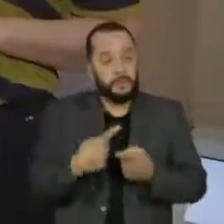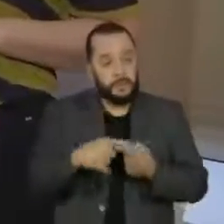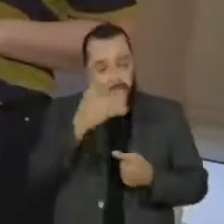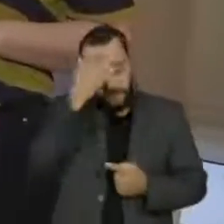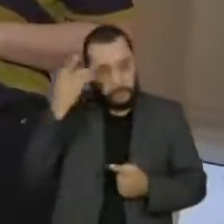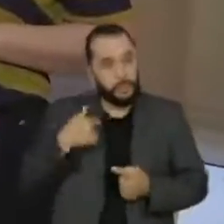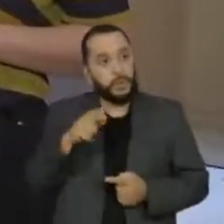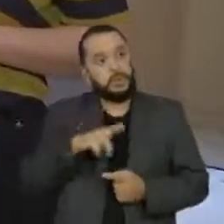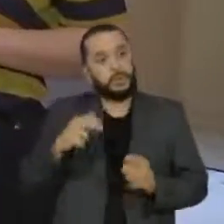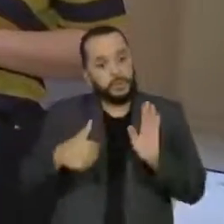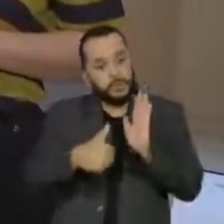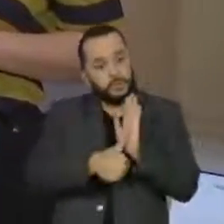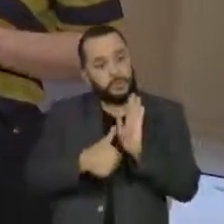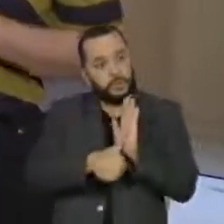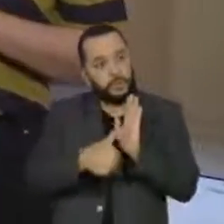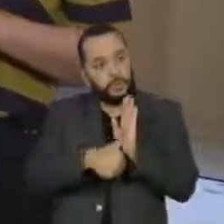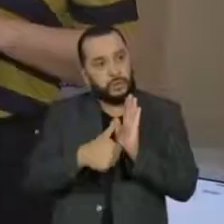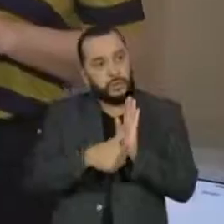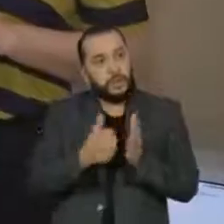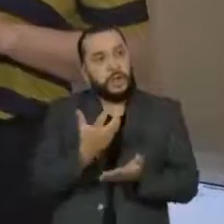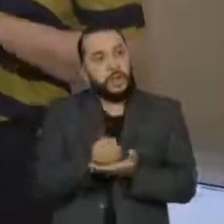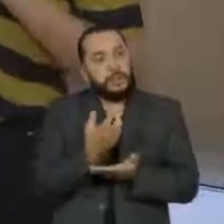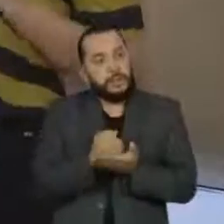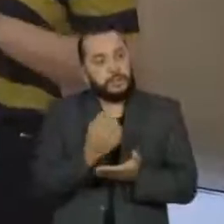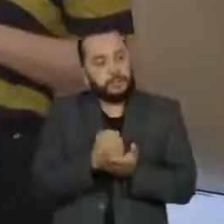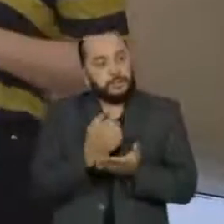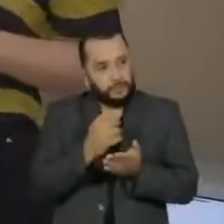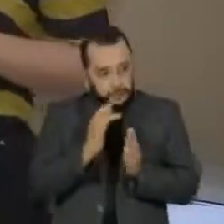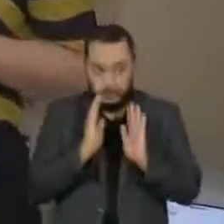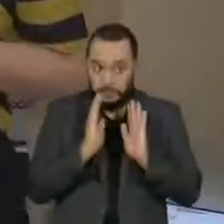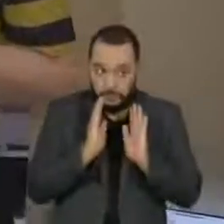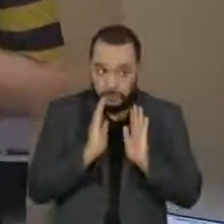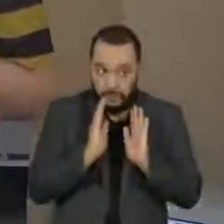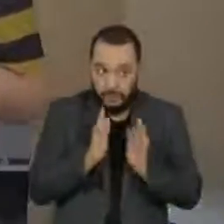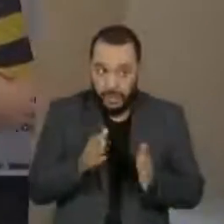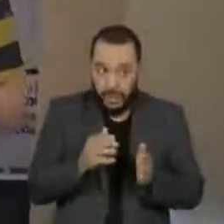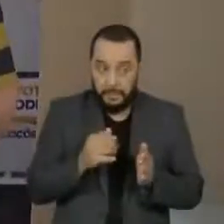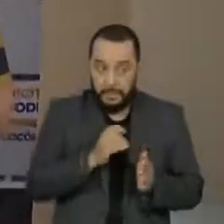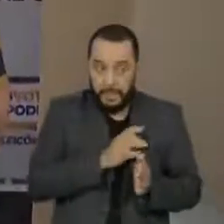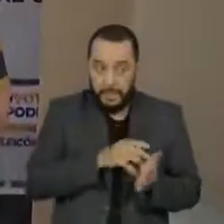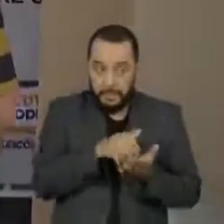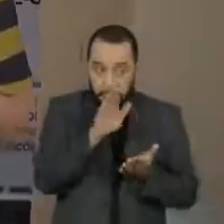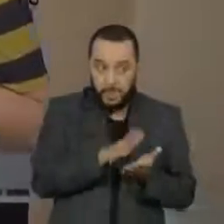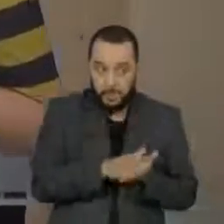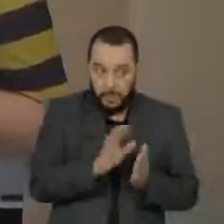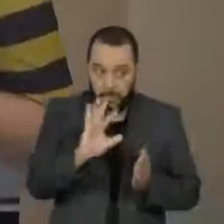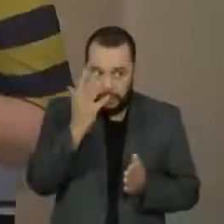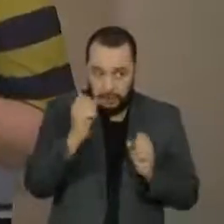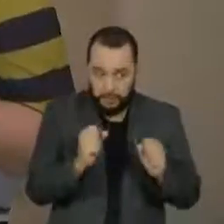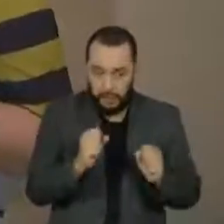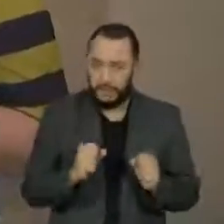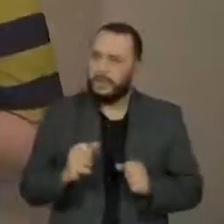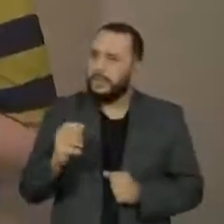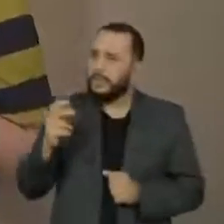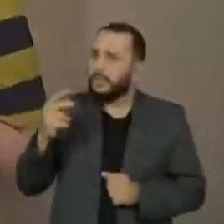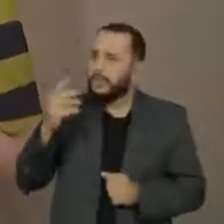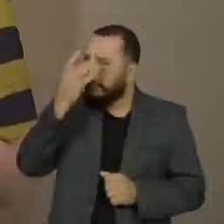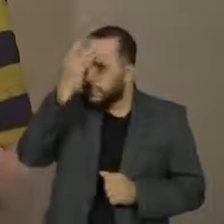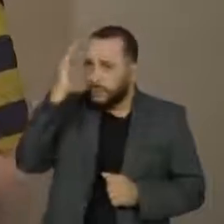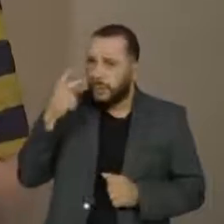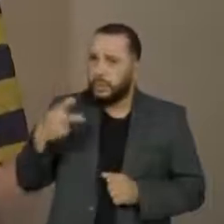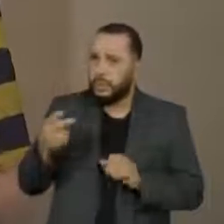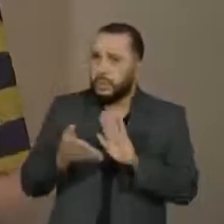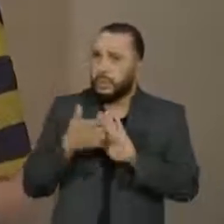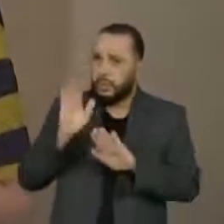pelo e-título e está com medo de pagar multa. Isso acontece? Não. Esse eleitor que esteja fora do seu domicílio eleitoral no segundo turno,